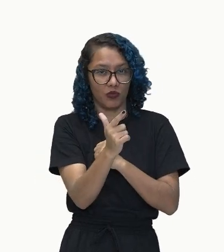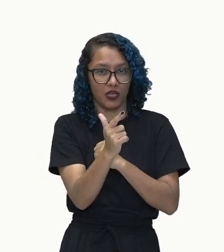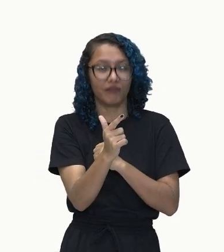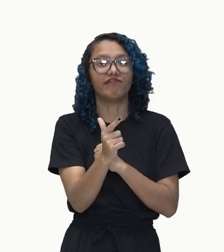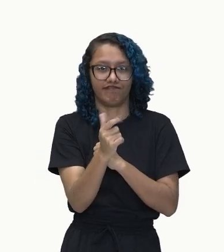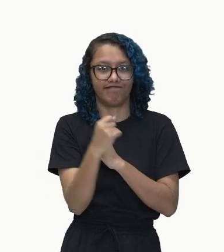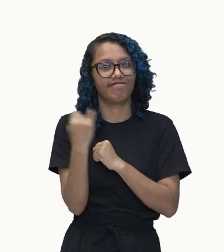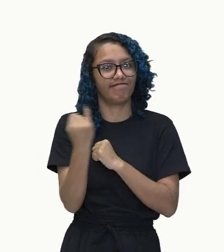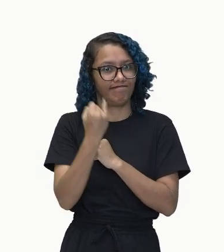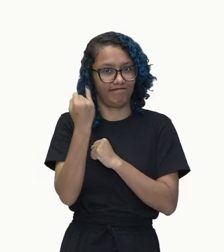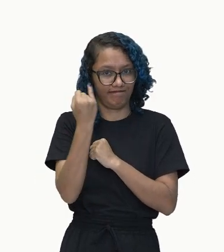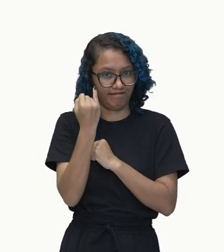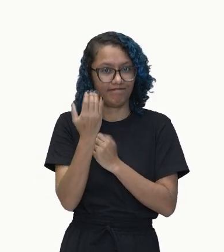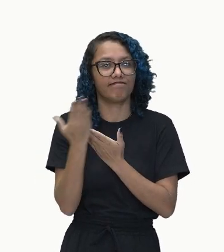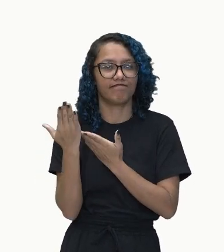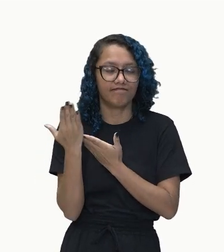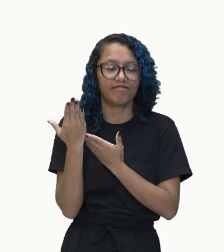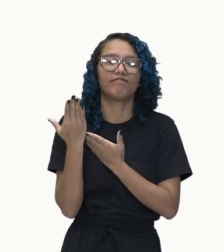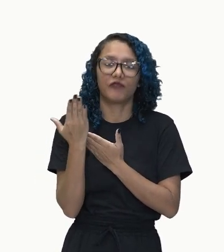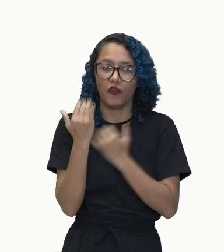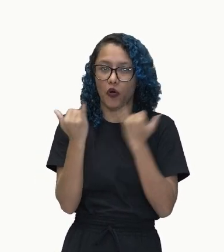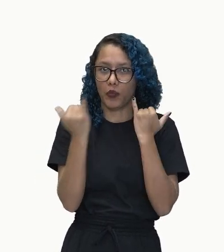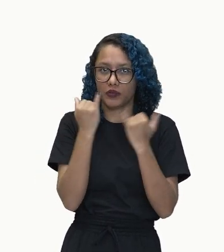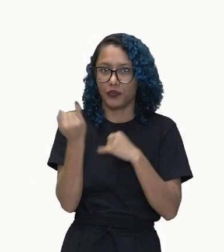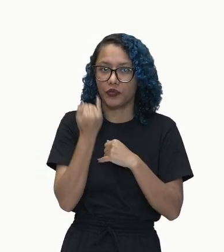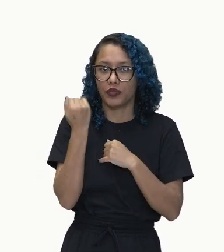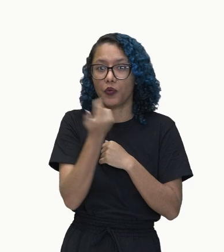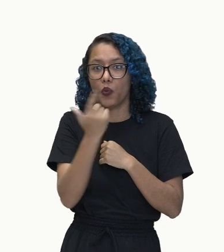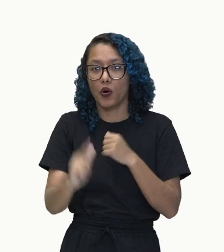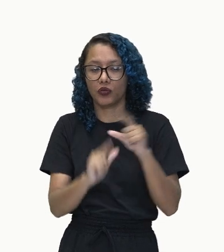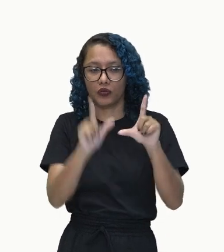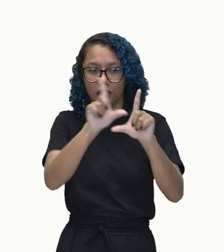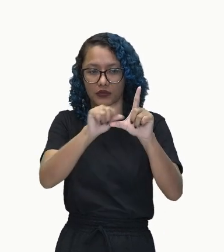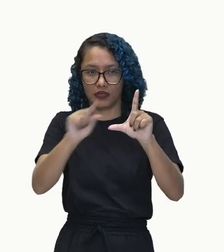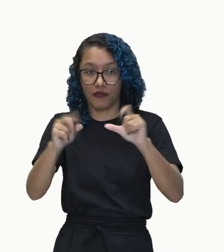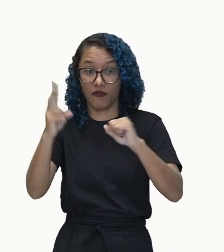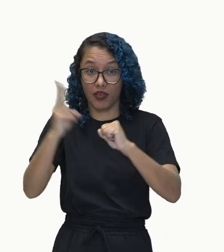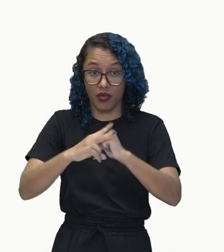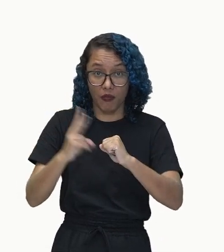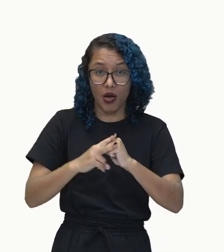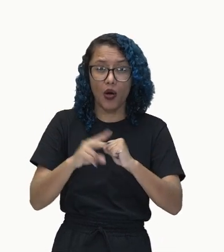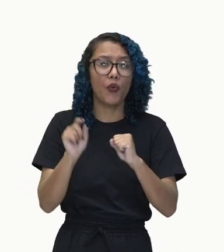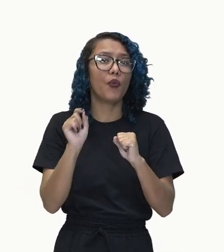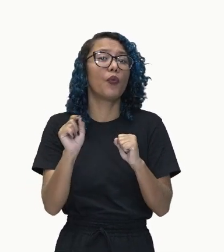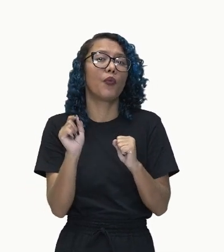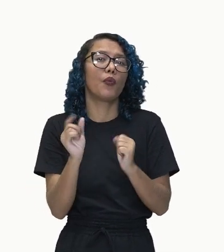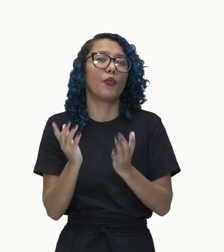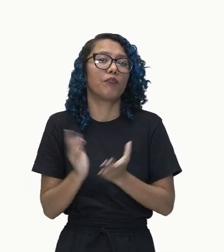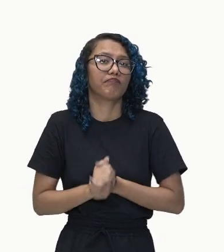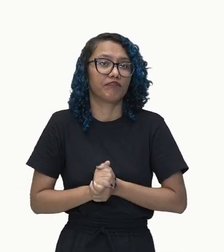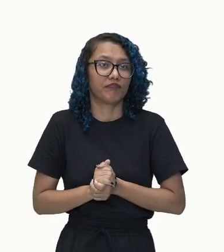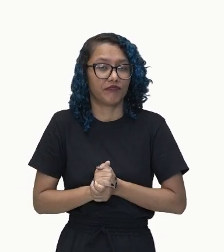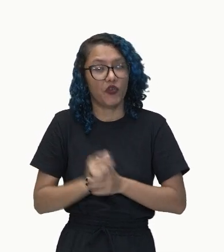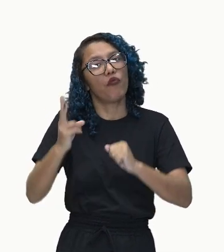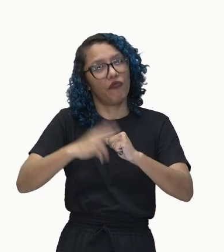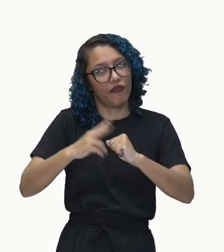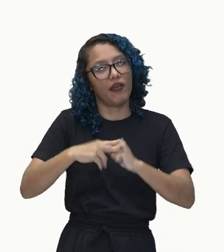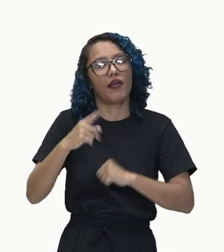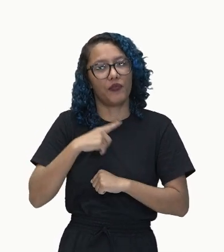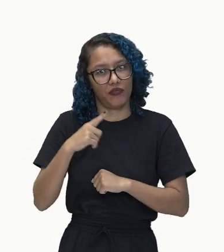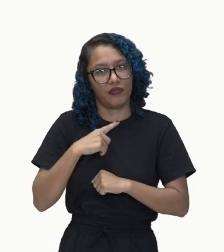Importante essas informações. E o sintagma verbal possui verbo.